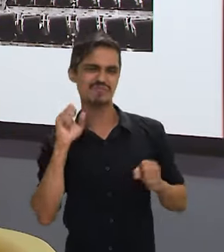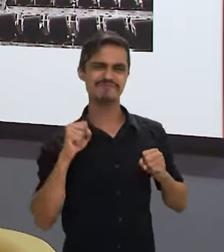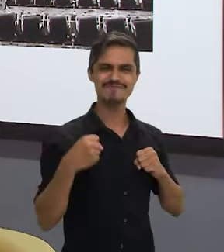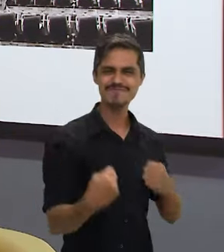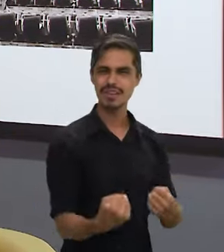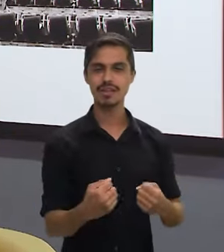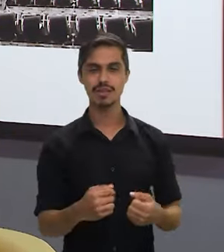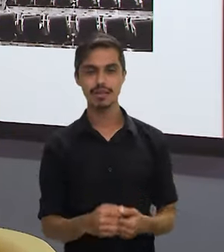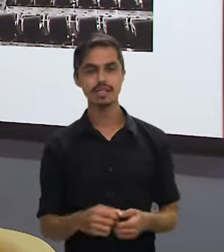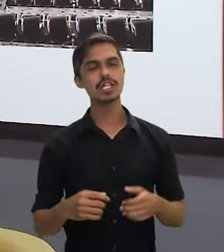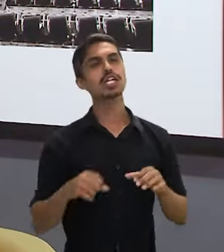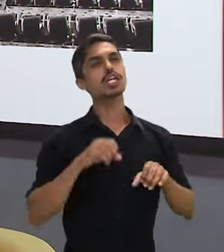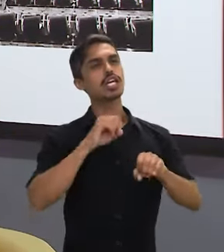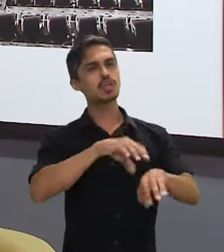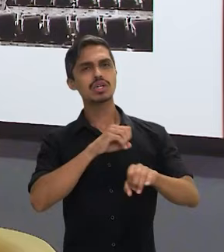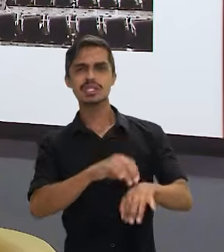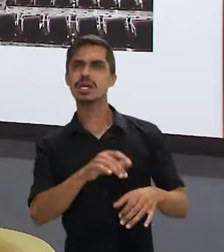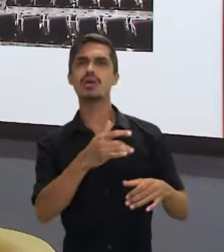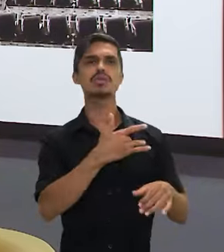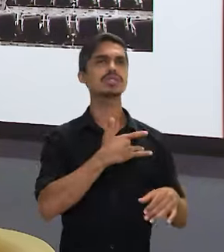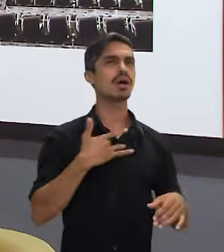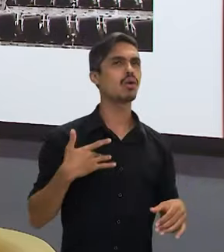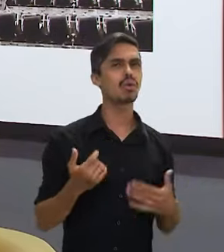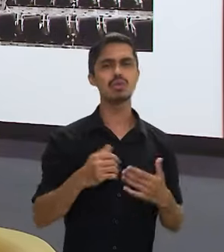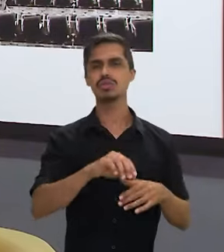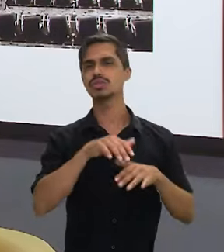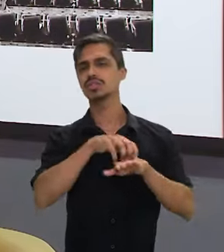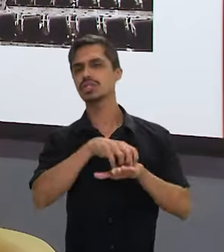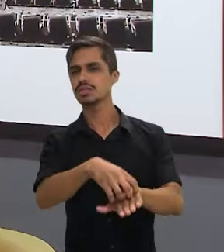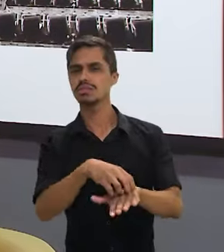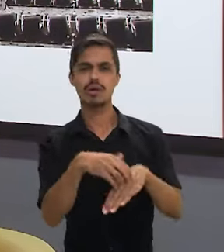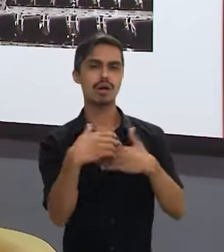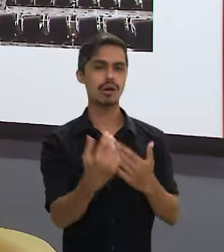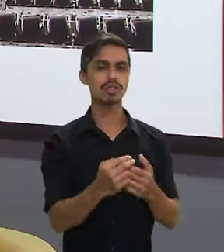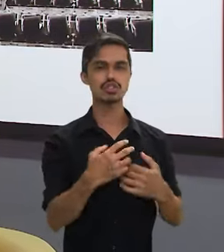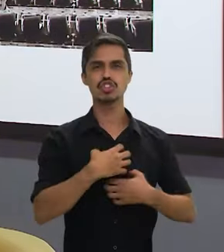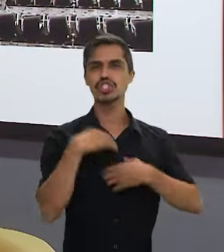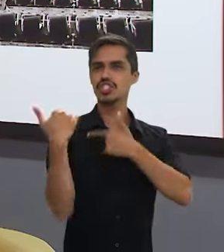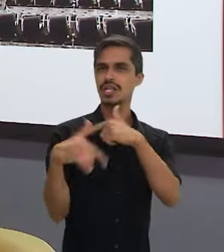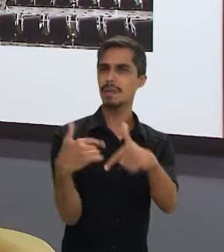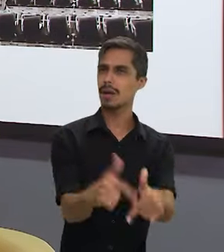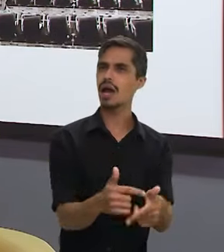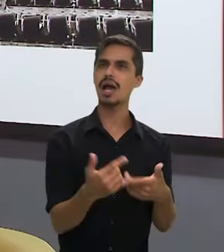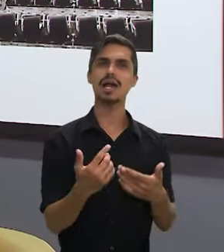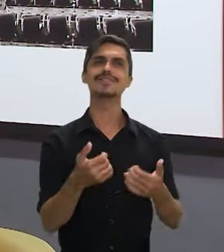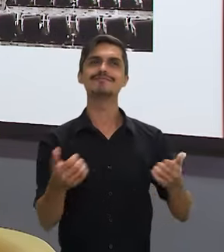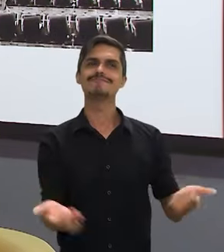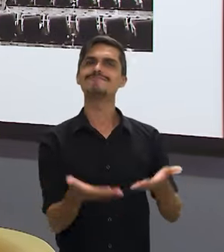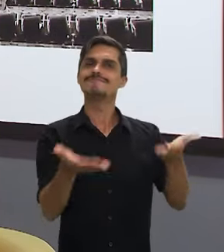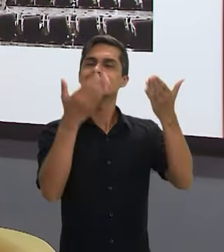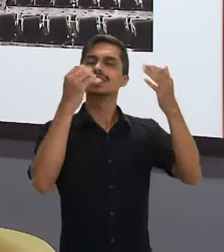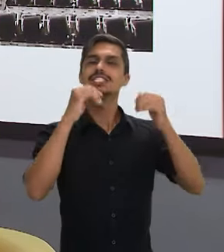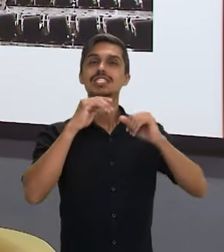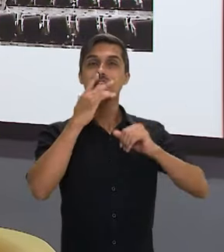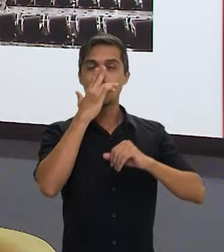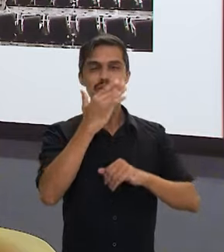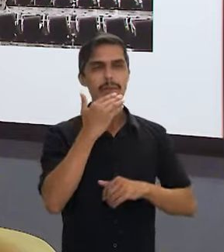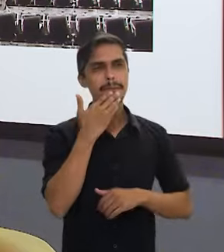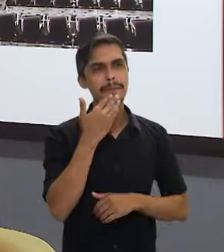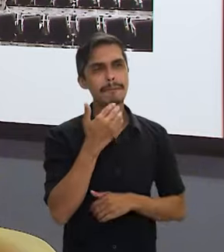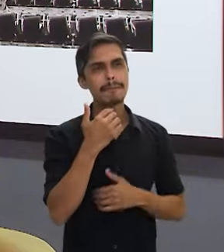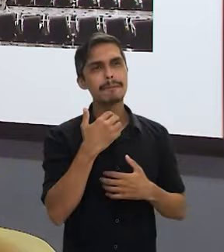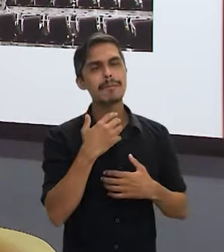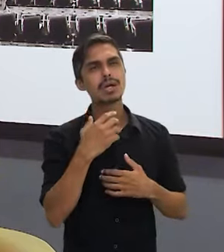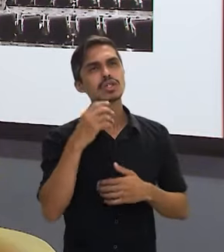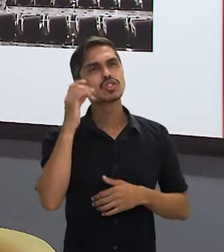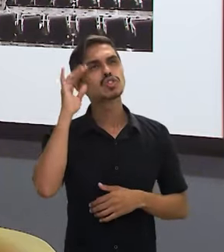É um legado que vai desde a educação à saúde, que vai desde o transporte a condições de trabalho. Eu acho que o meu